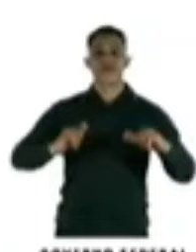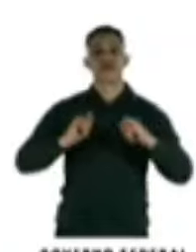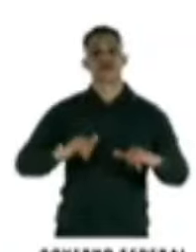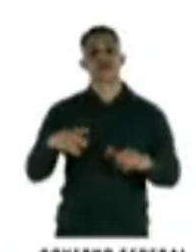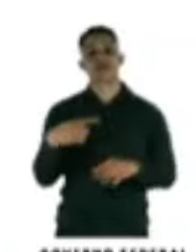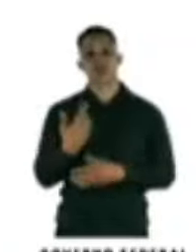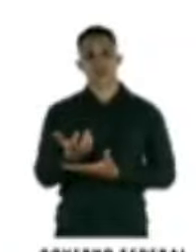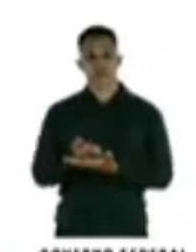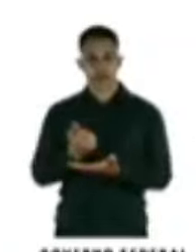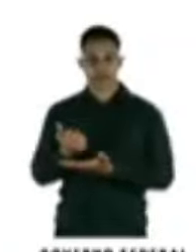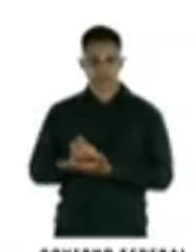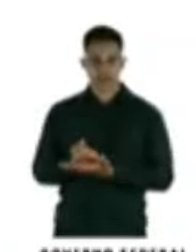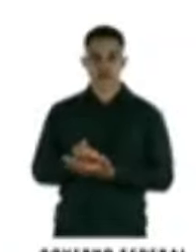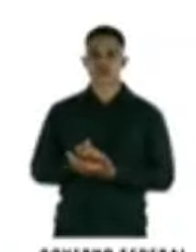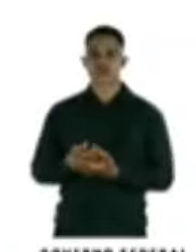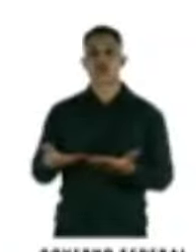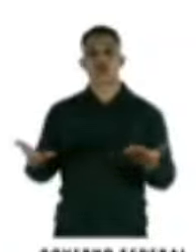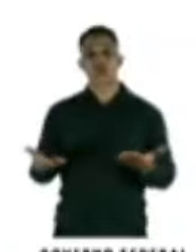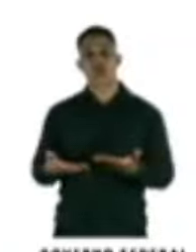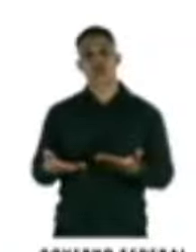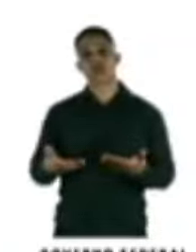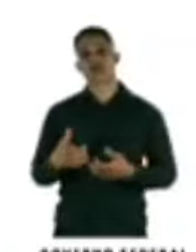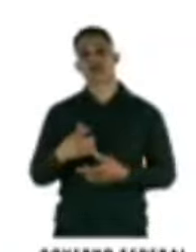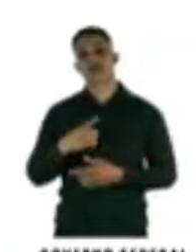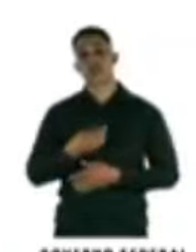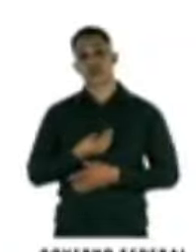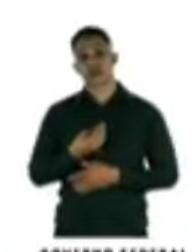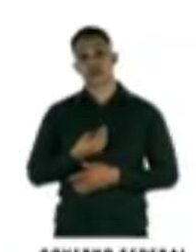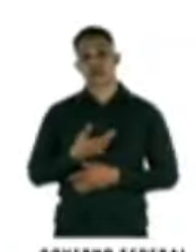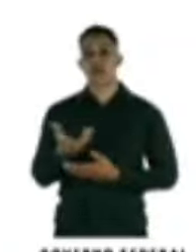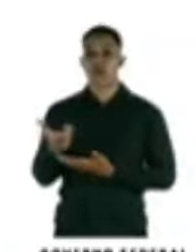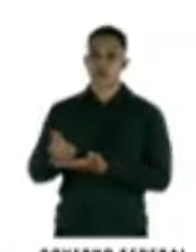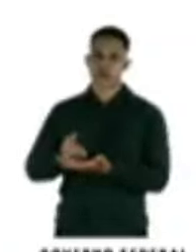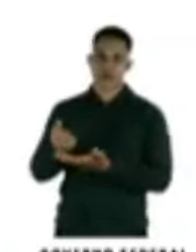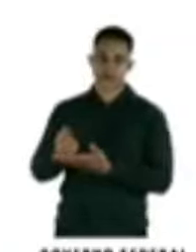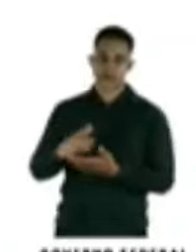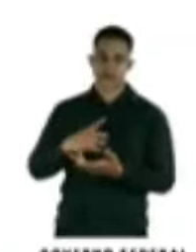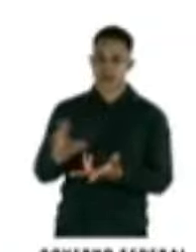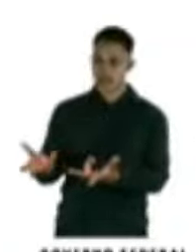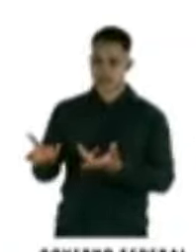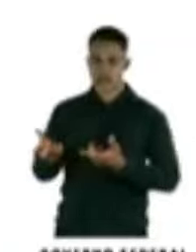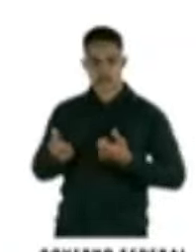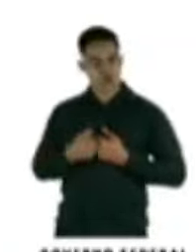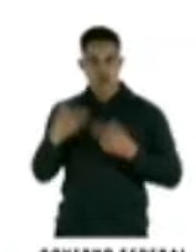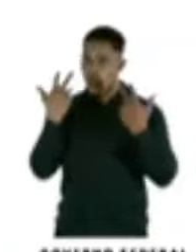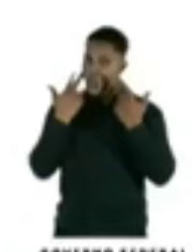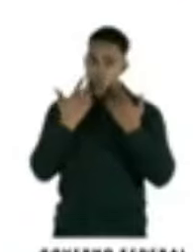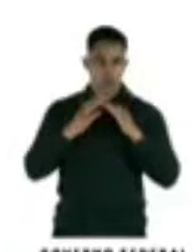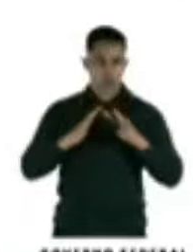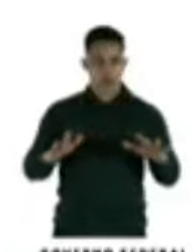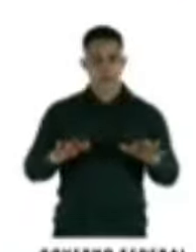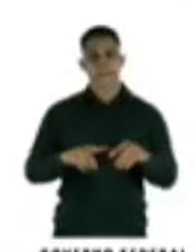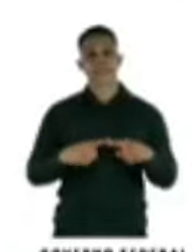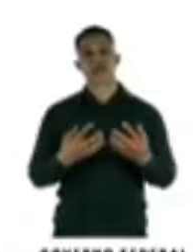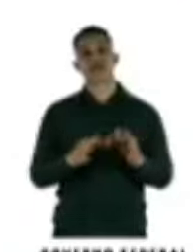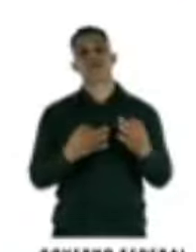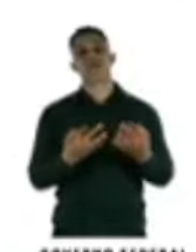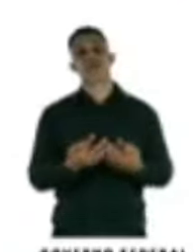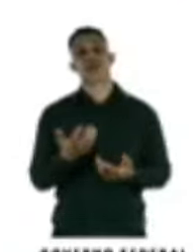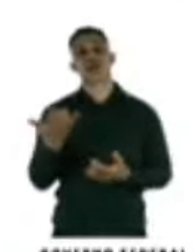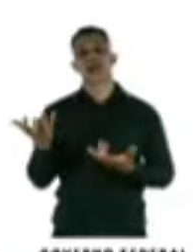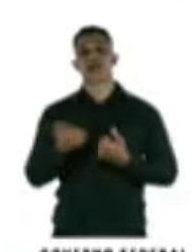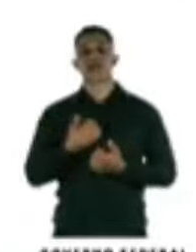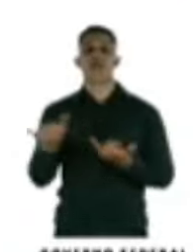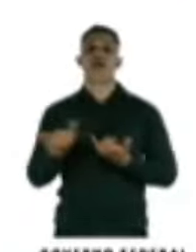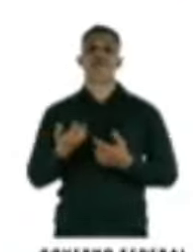que o benefício, ou advertência, né? Que o benefício é recebido normalmente, porém a família recebe um aviso,